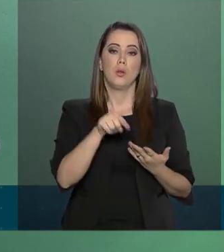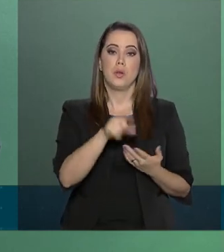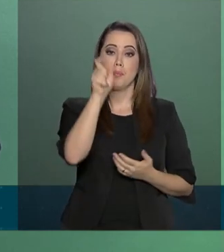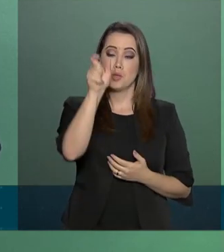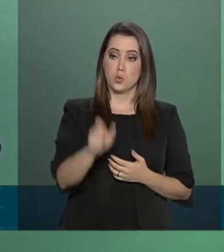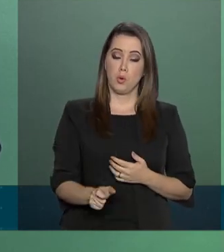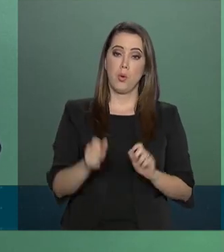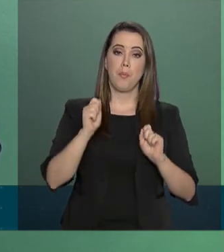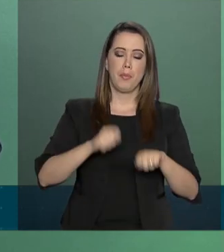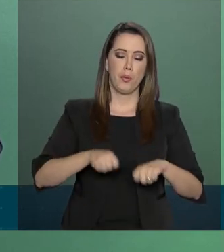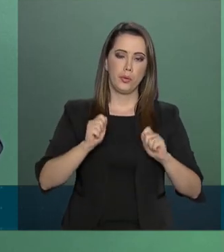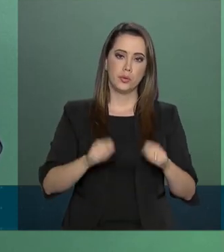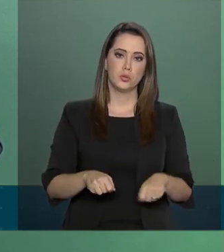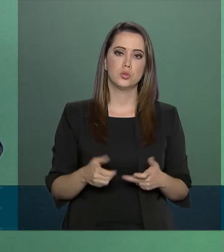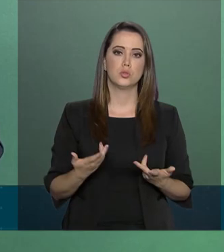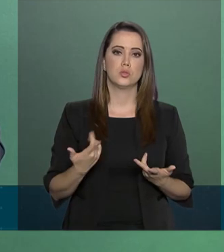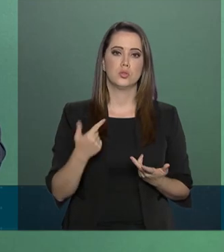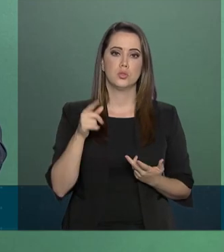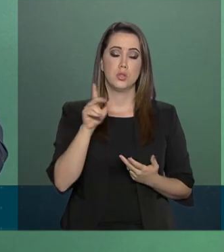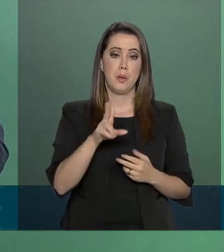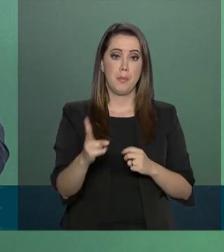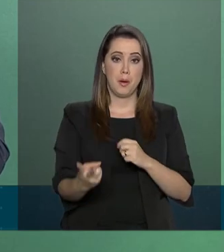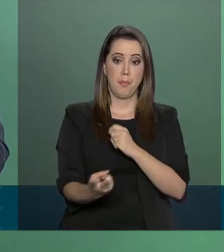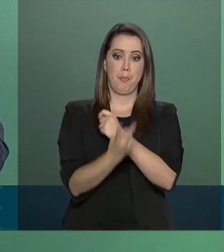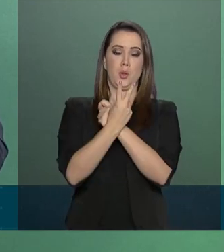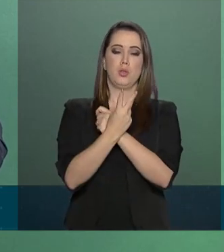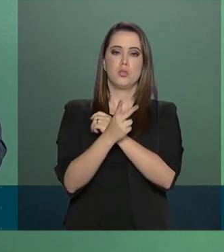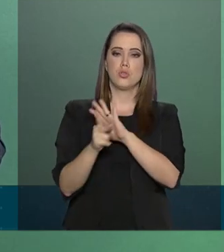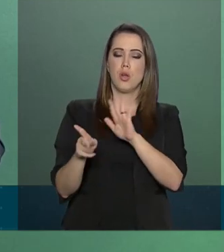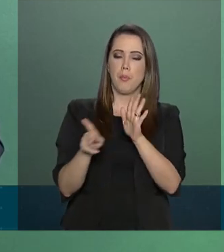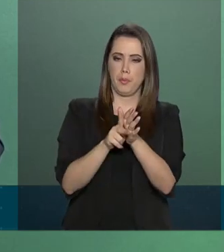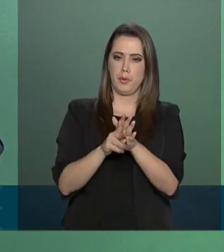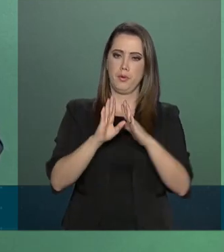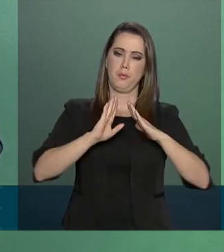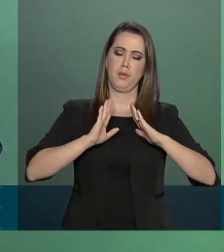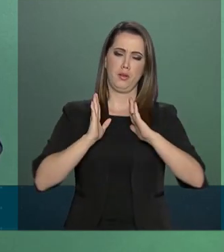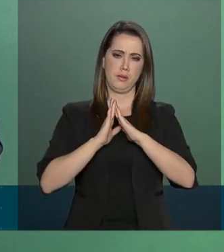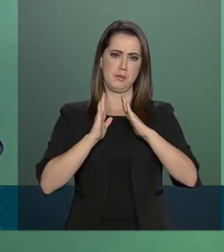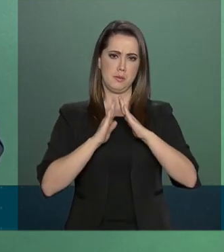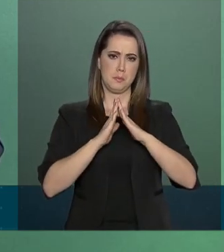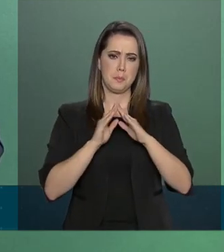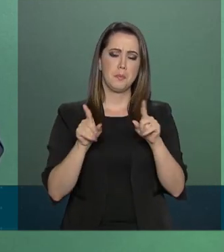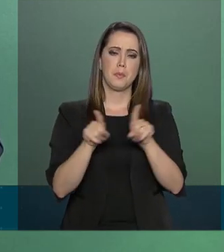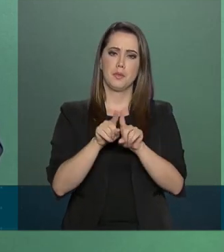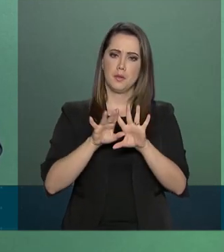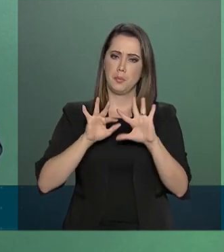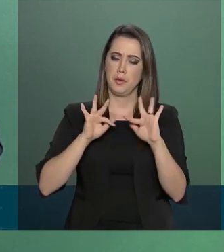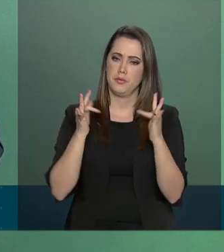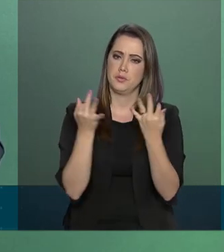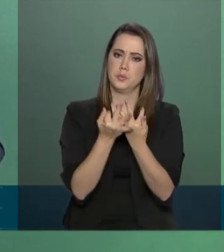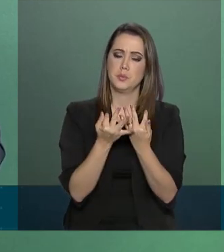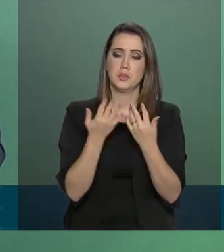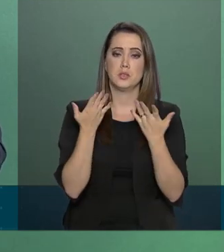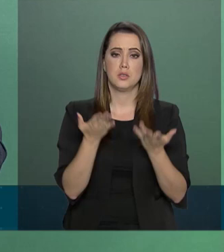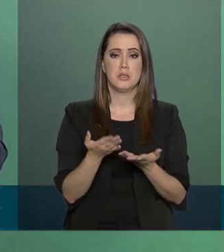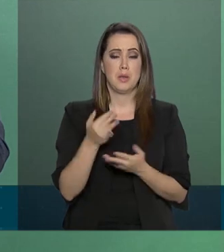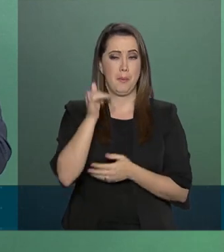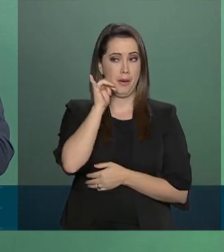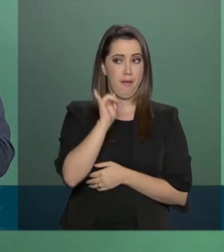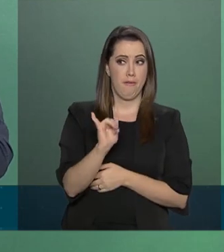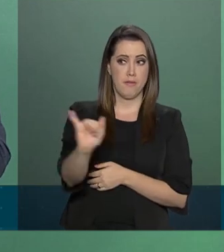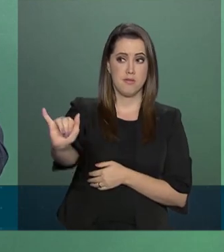cidadão estará livre para a defesa de sua propriedade e de sua família contra